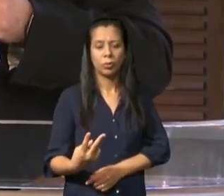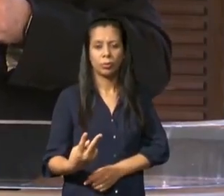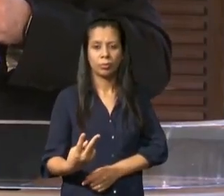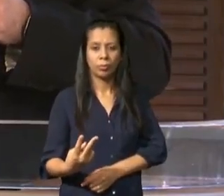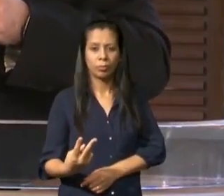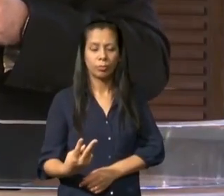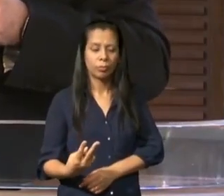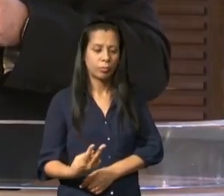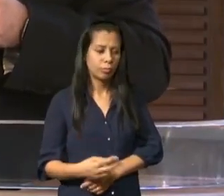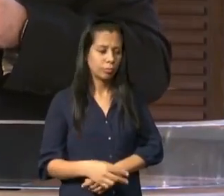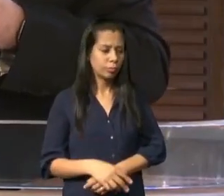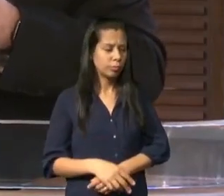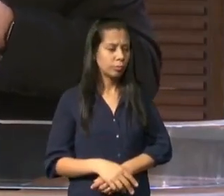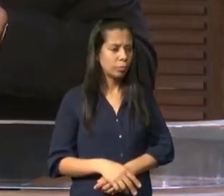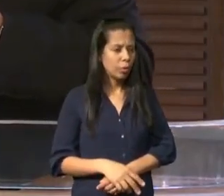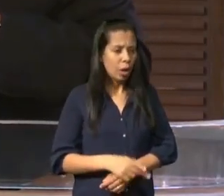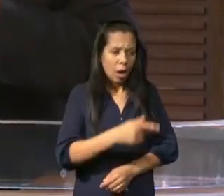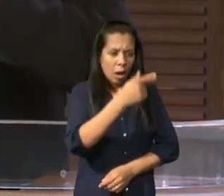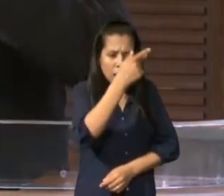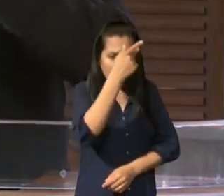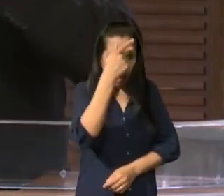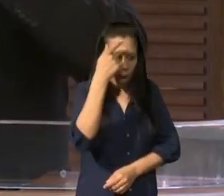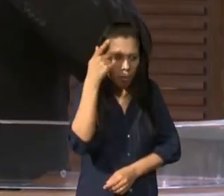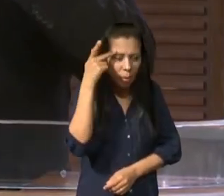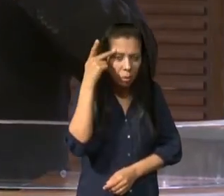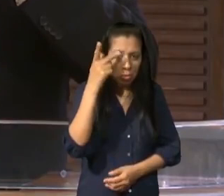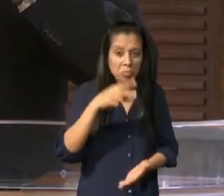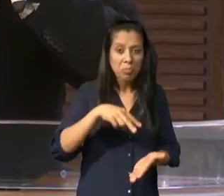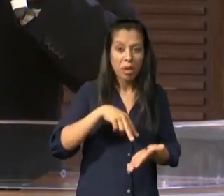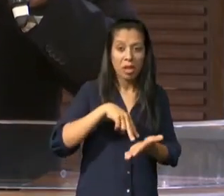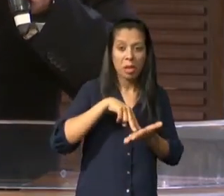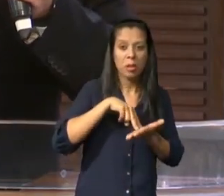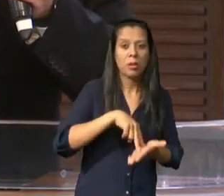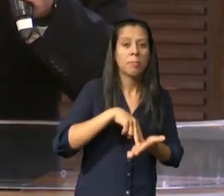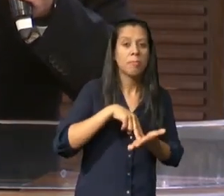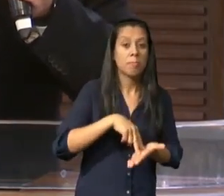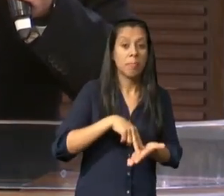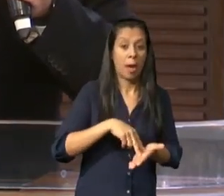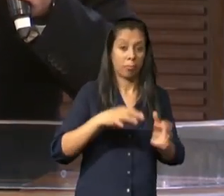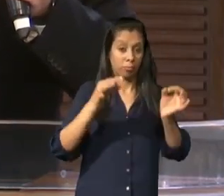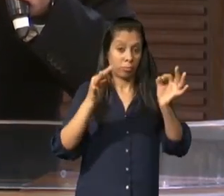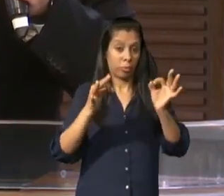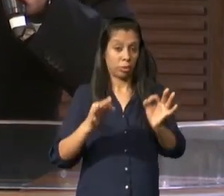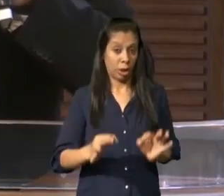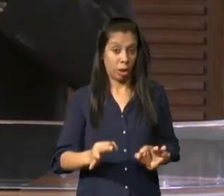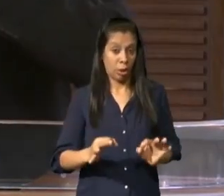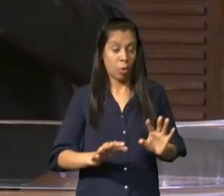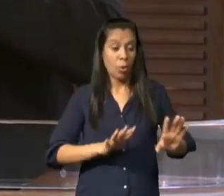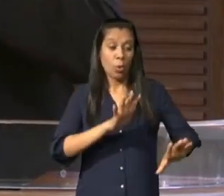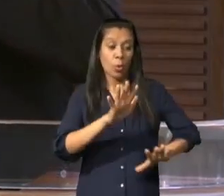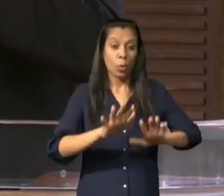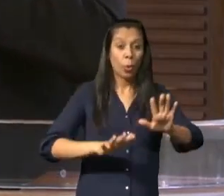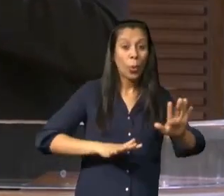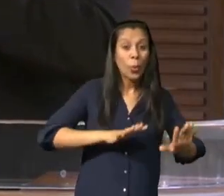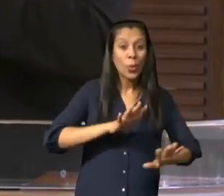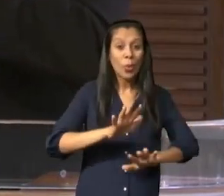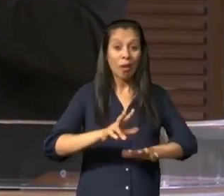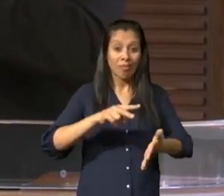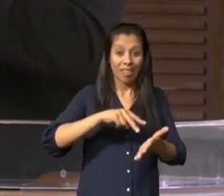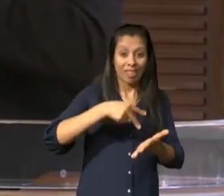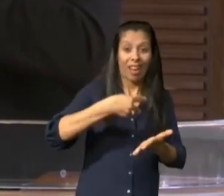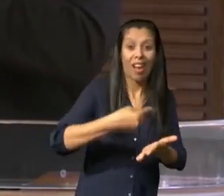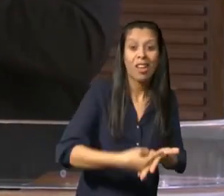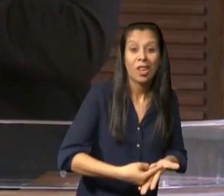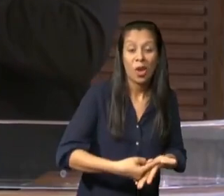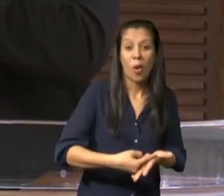aquele pois que pensa estar em pé veja que não caia isso é precioso demais irmãos